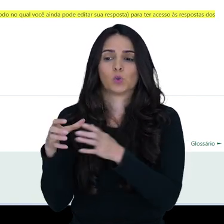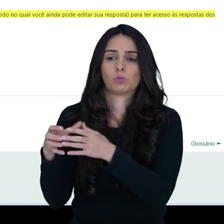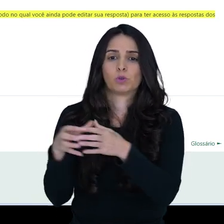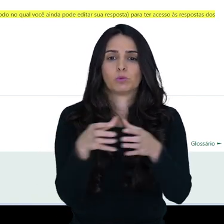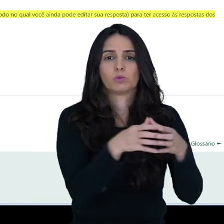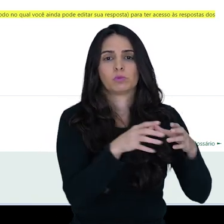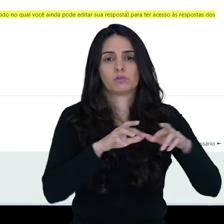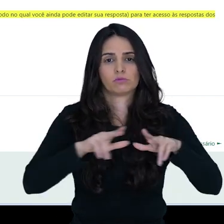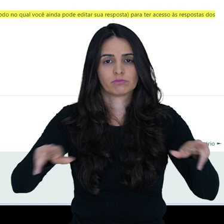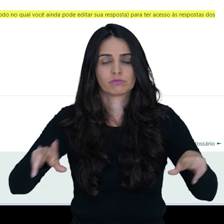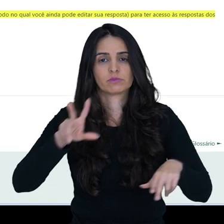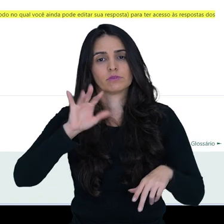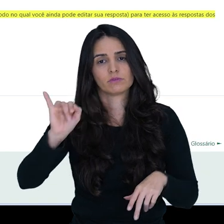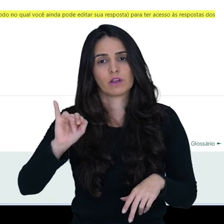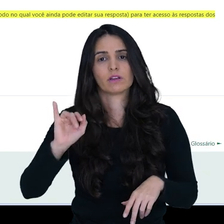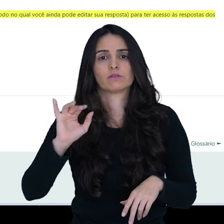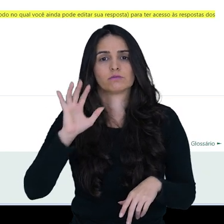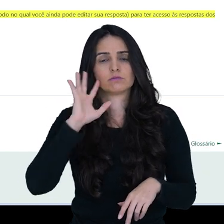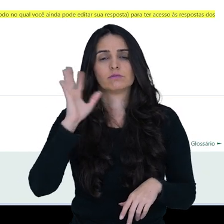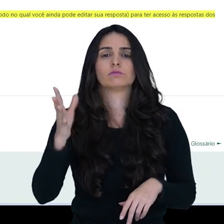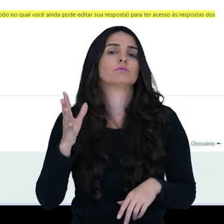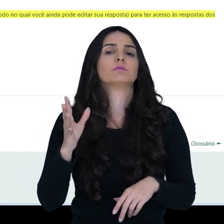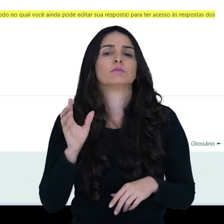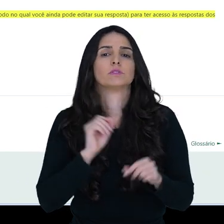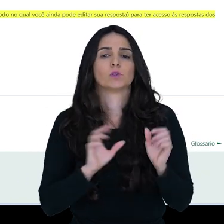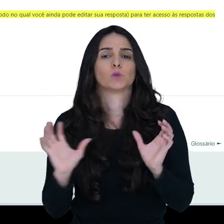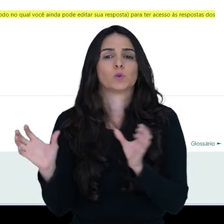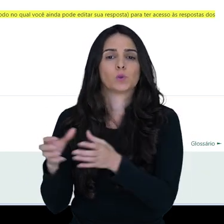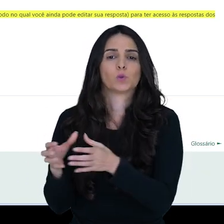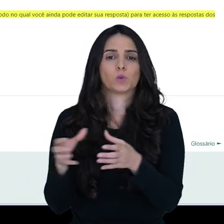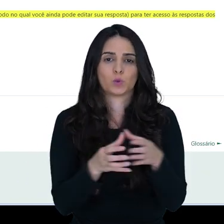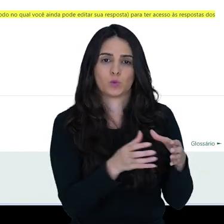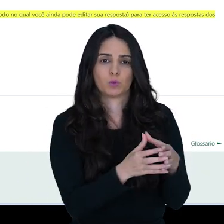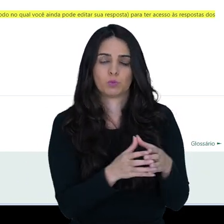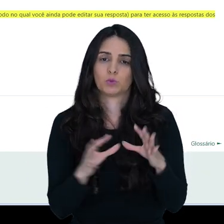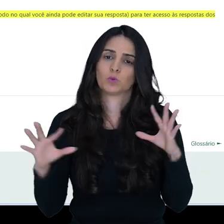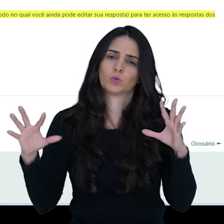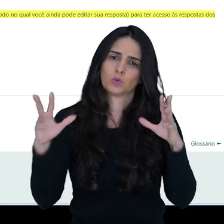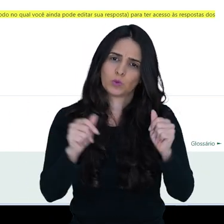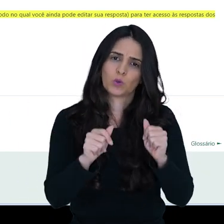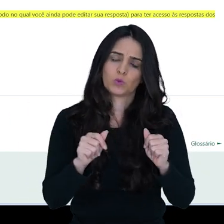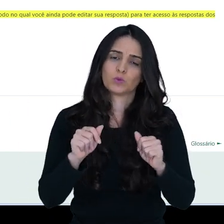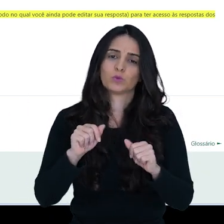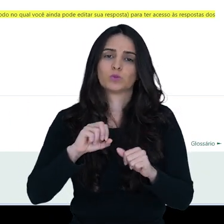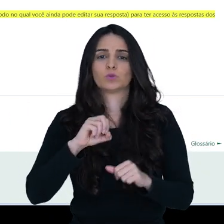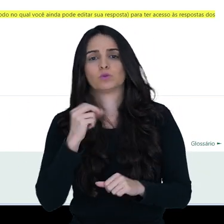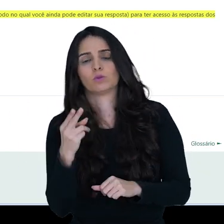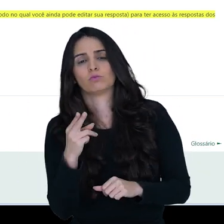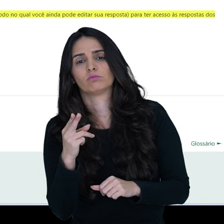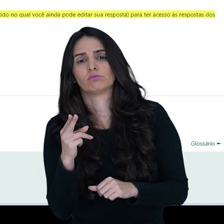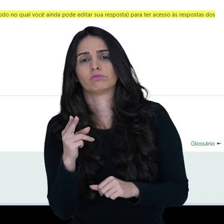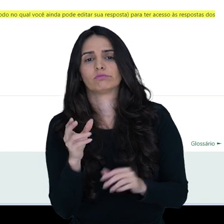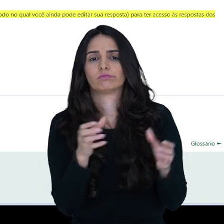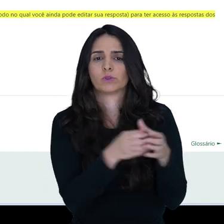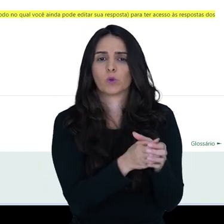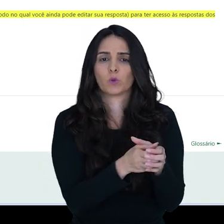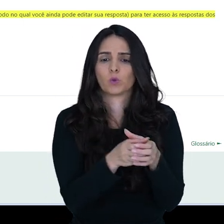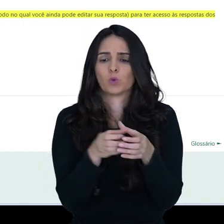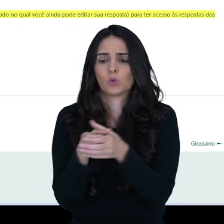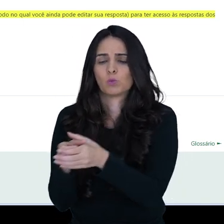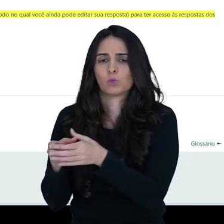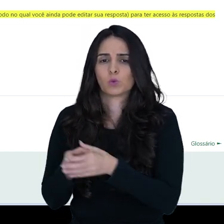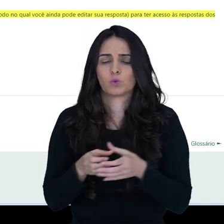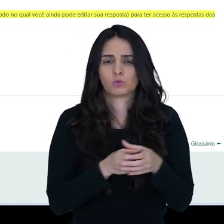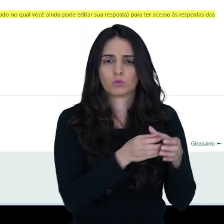mais de uma turma, então, vai aparecer para você o grupo, né? Ou para todos os participantes, ou a turma, ou o